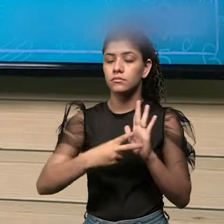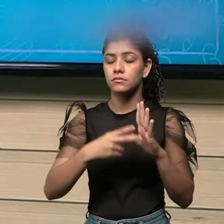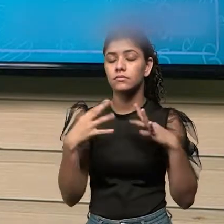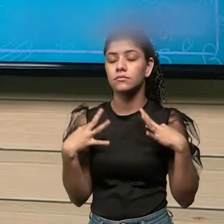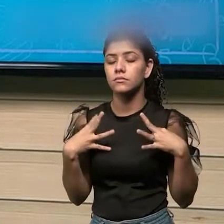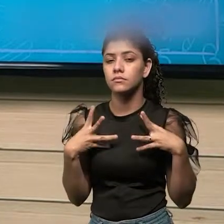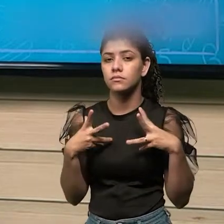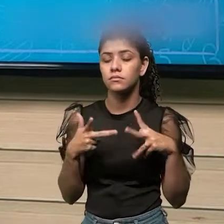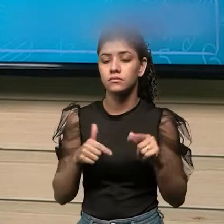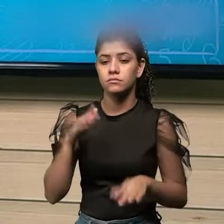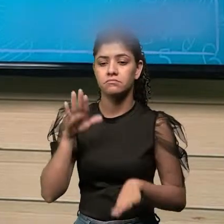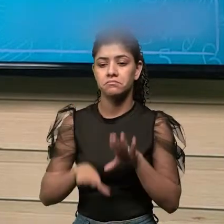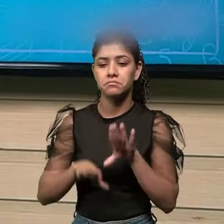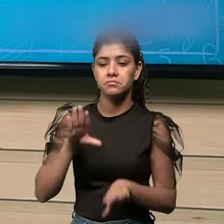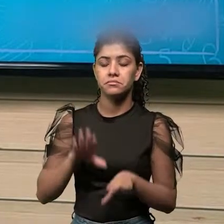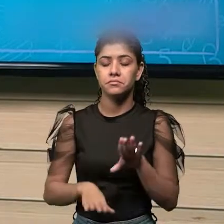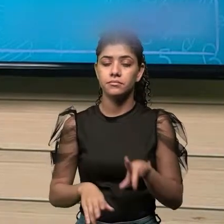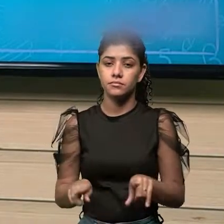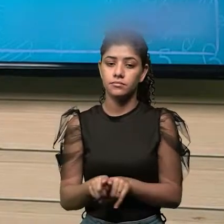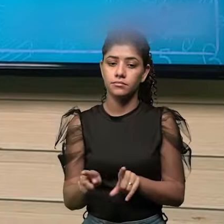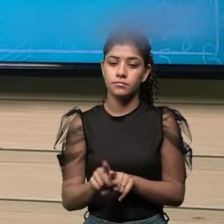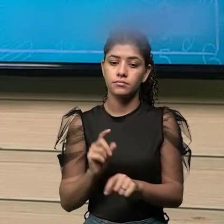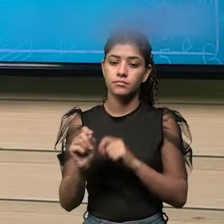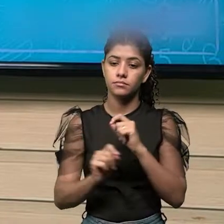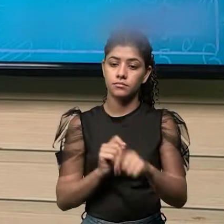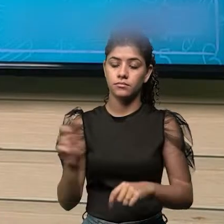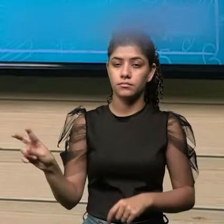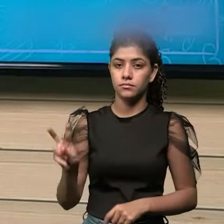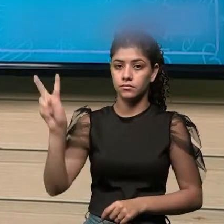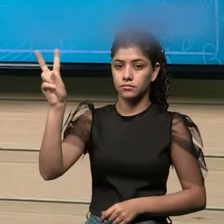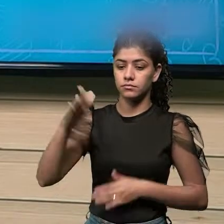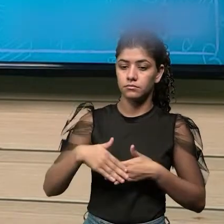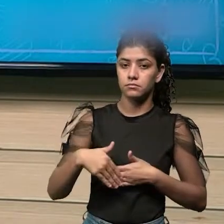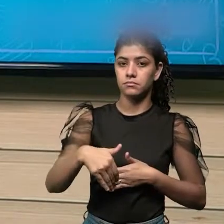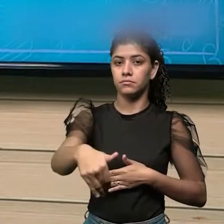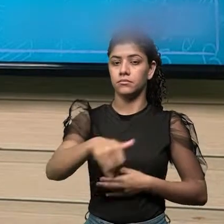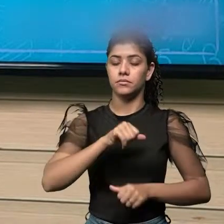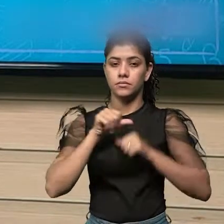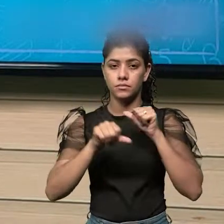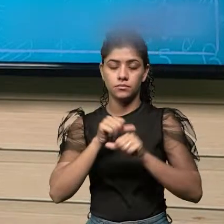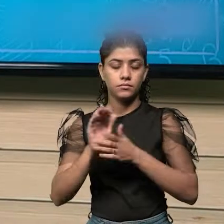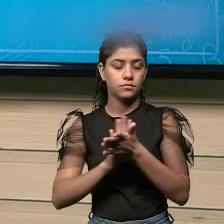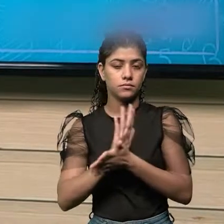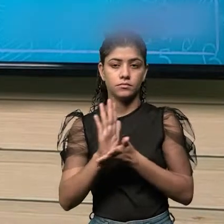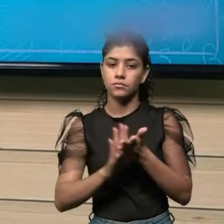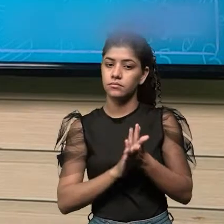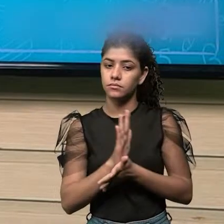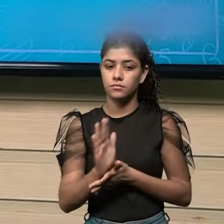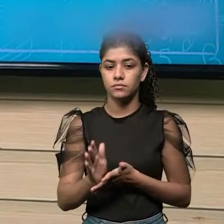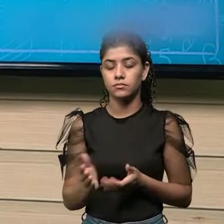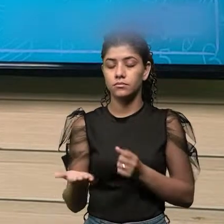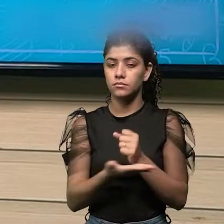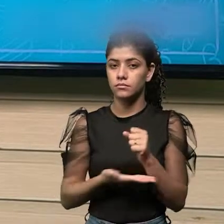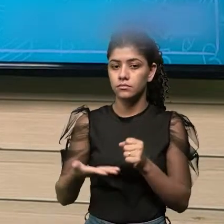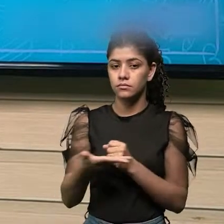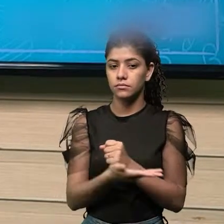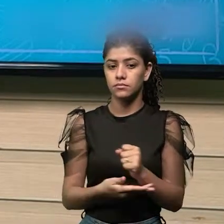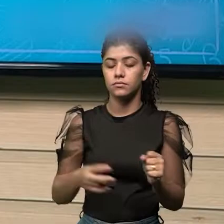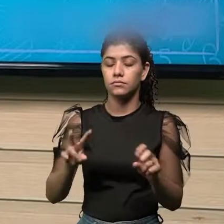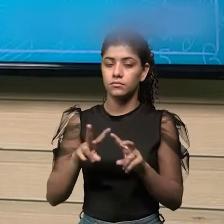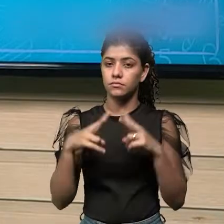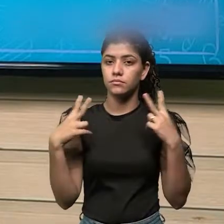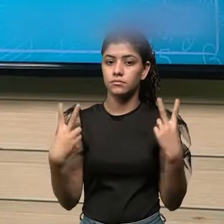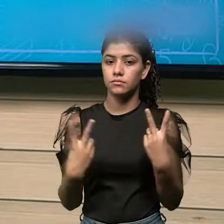toda a relatividade, ele, na verdade, é um valor constante, ele não muda. Ou seja, ele foi baseado na